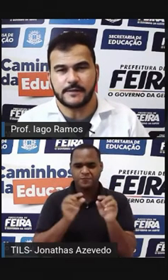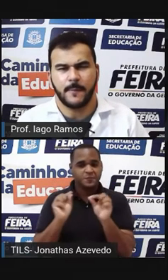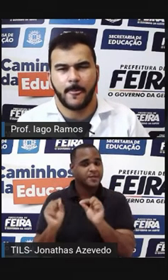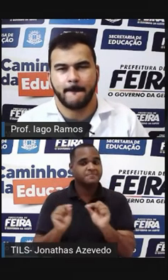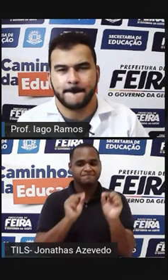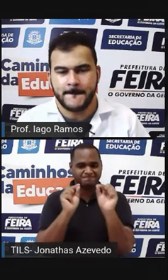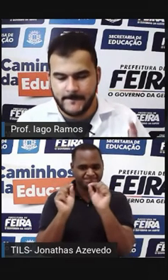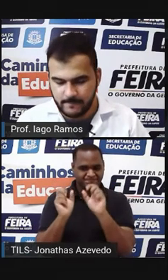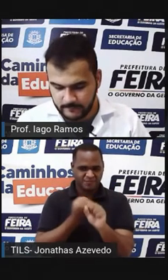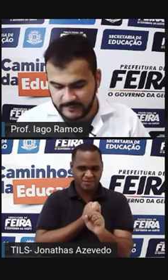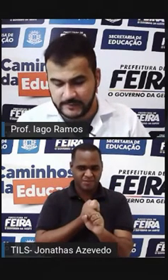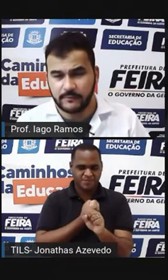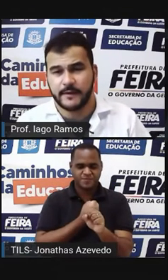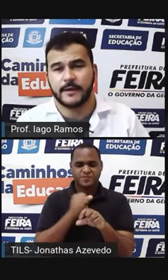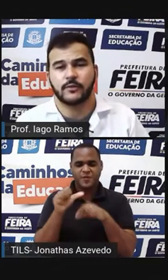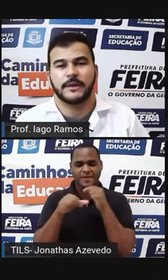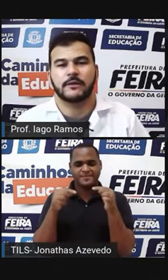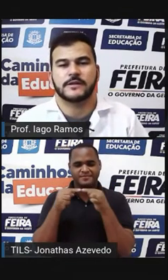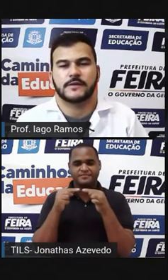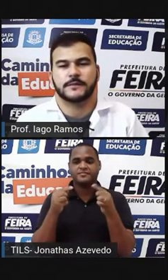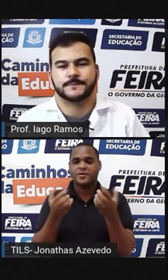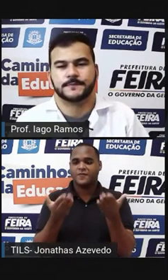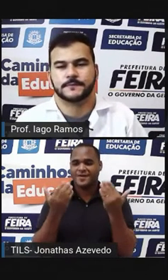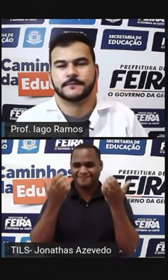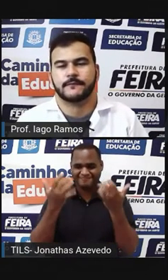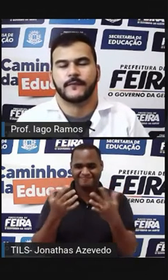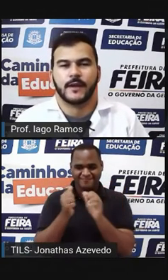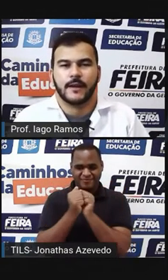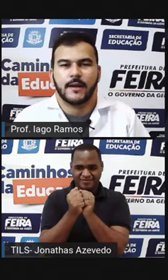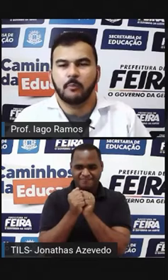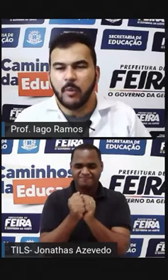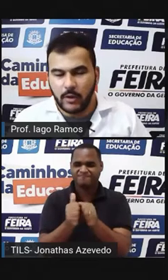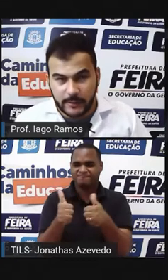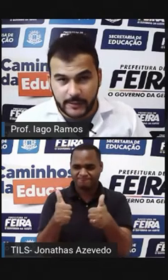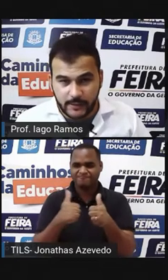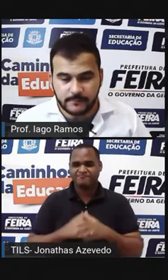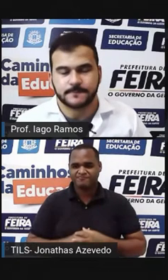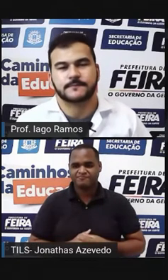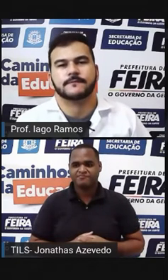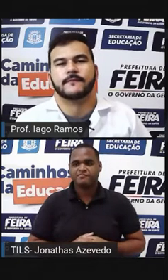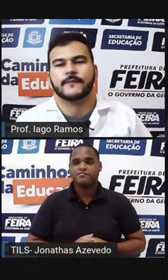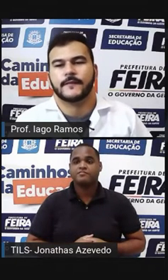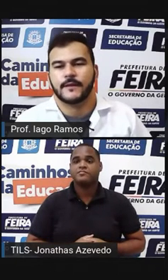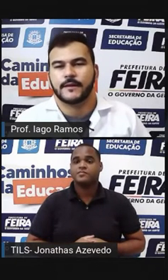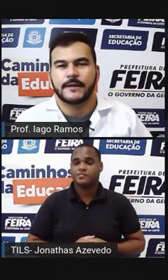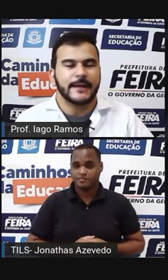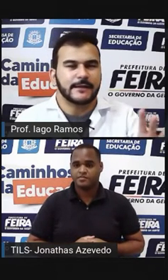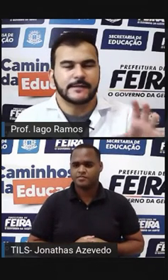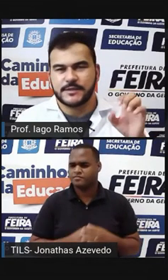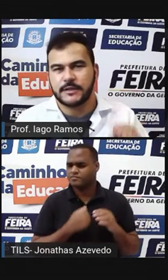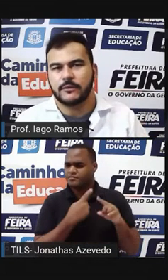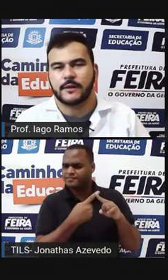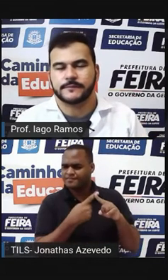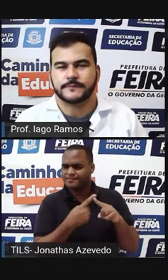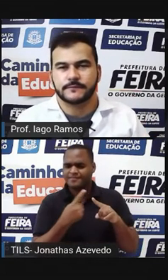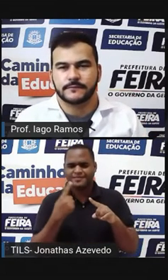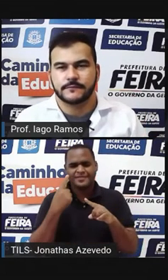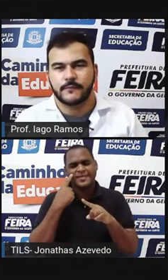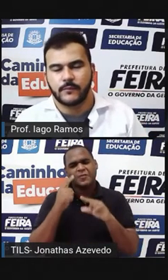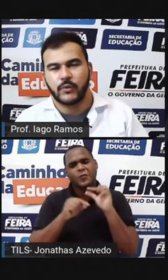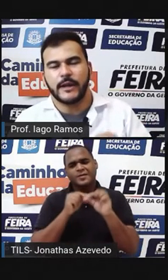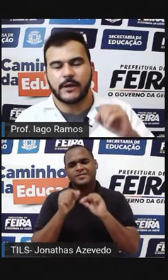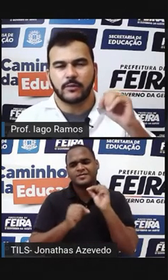Beleza? Então vem aqui comigo Olha só Por que Que é desse jeito aí?